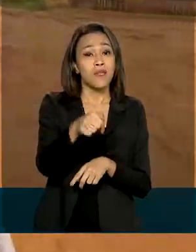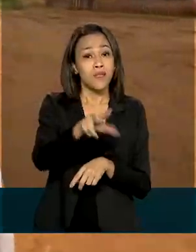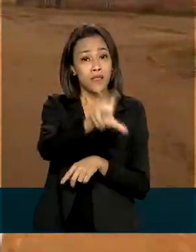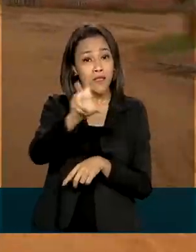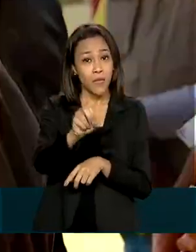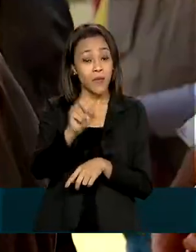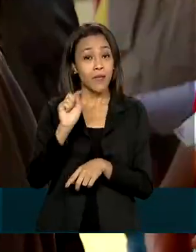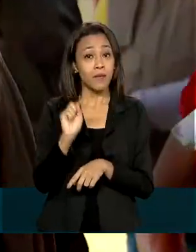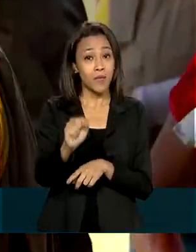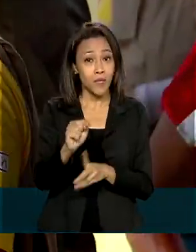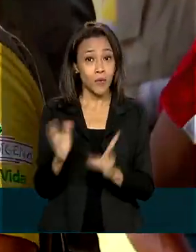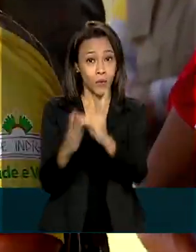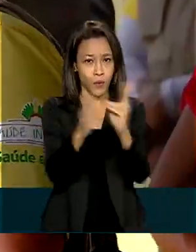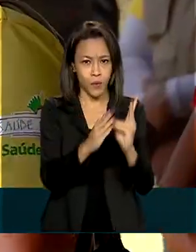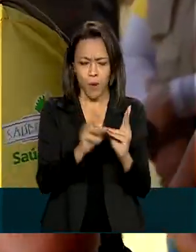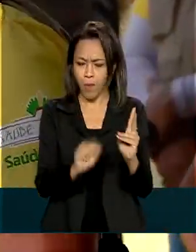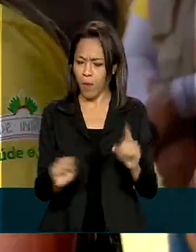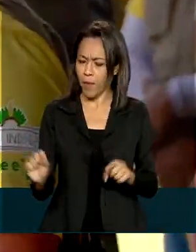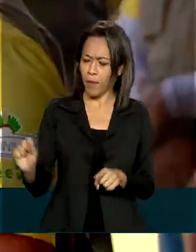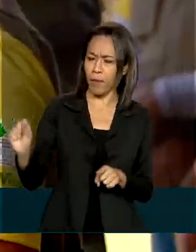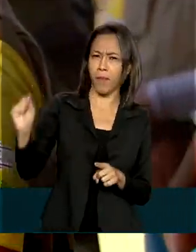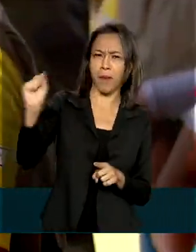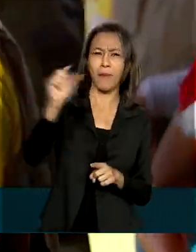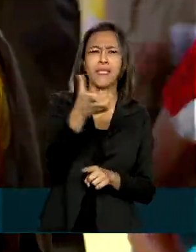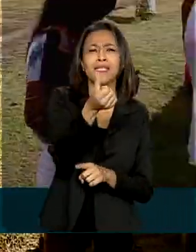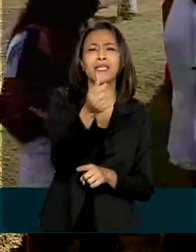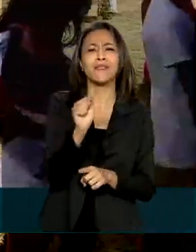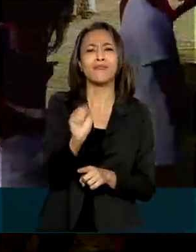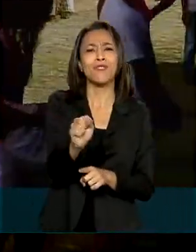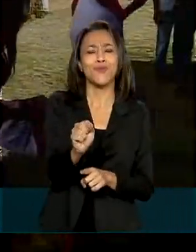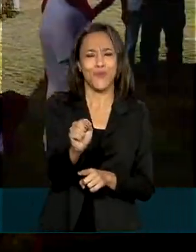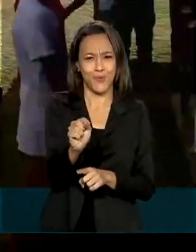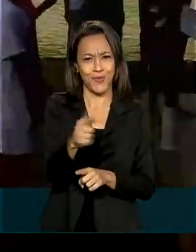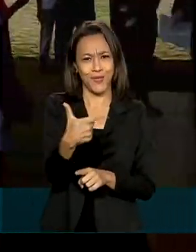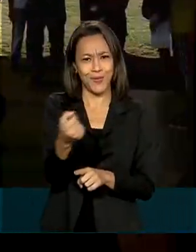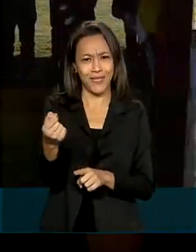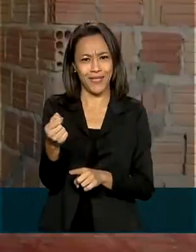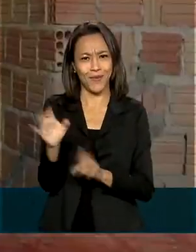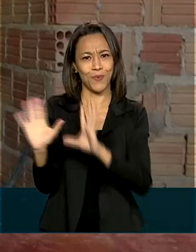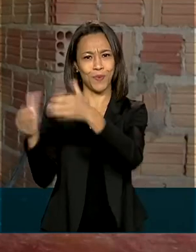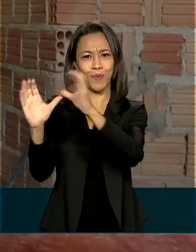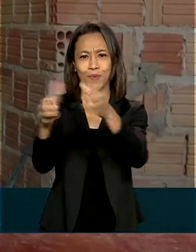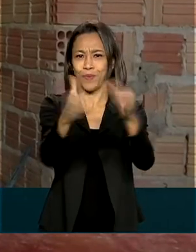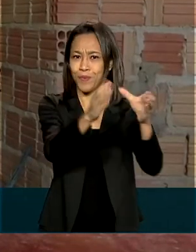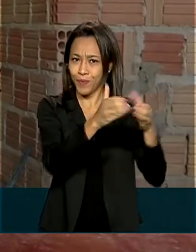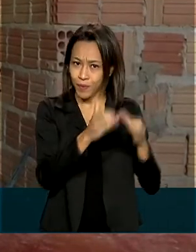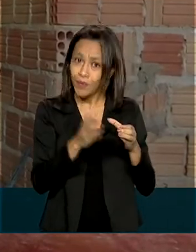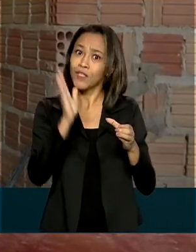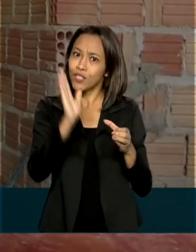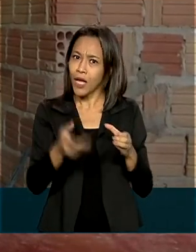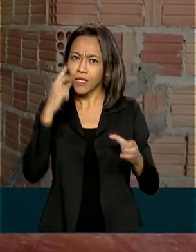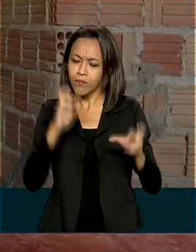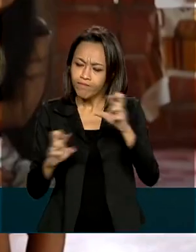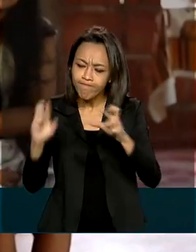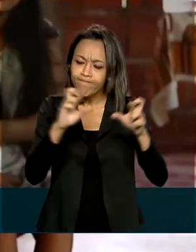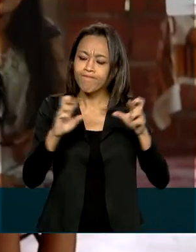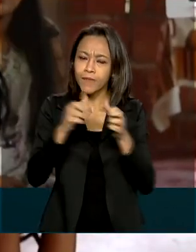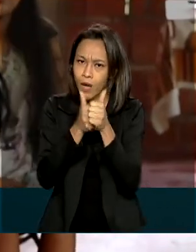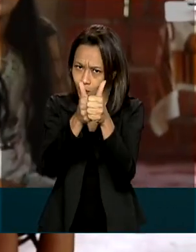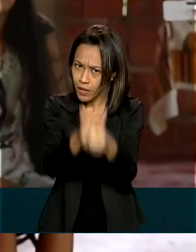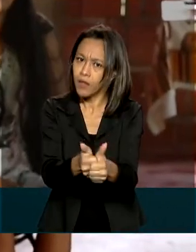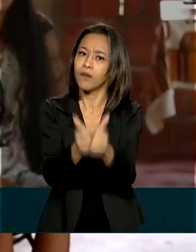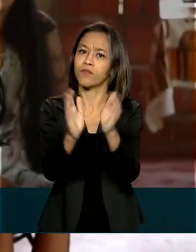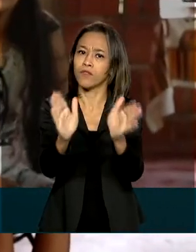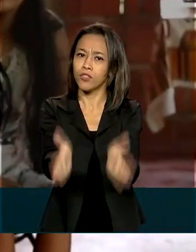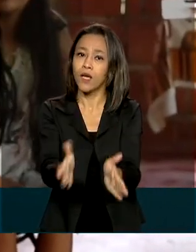espalhados em mais de 6.200 comunidades estão sendo monitorados e assistidos. As